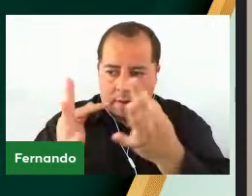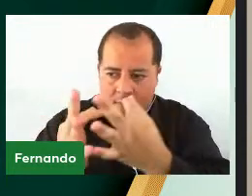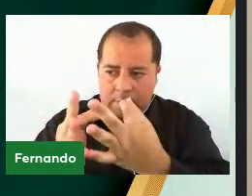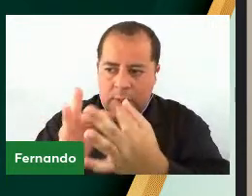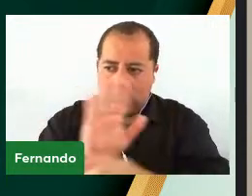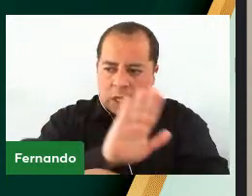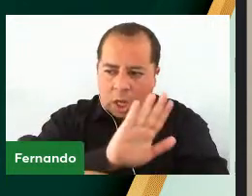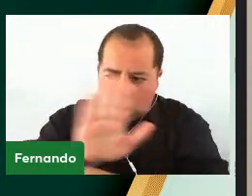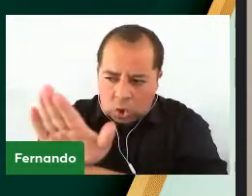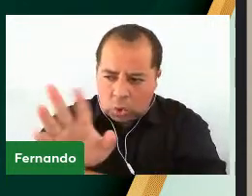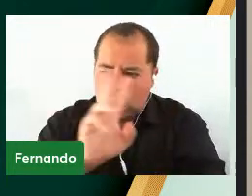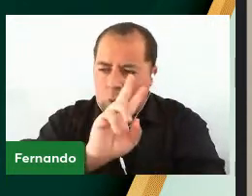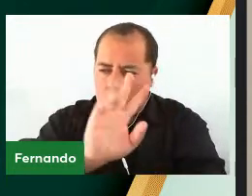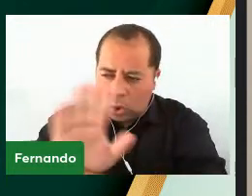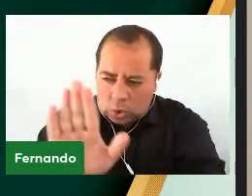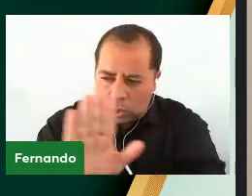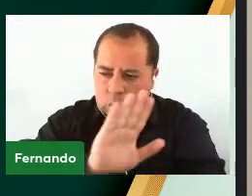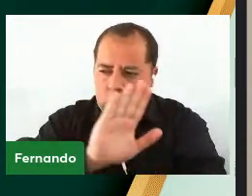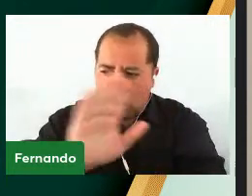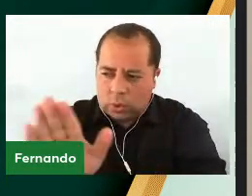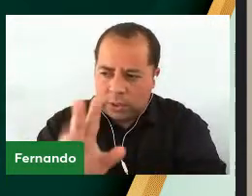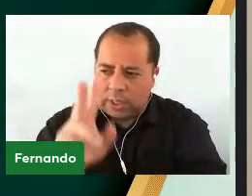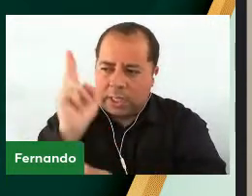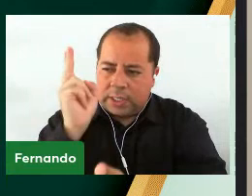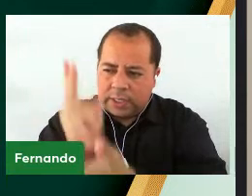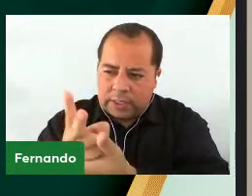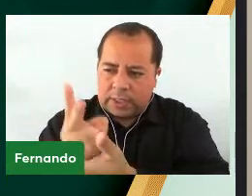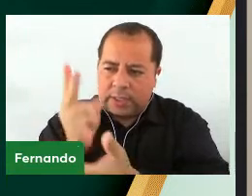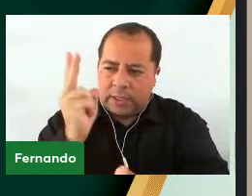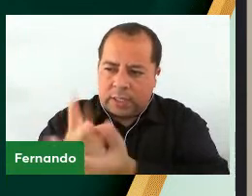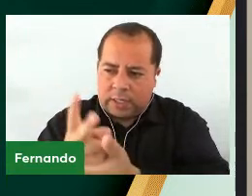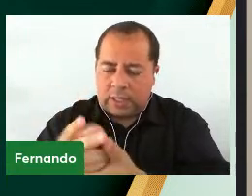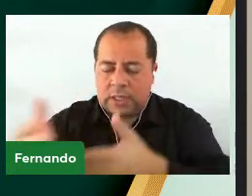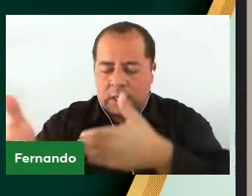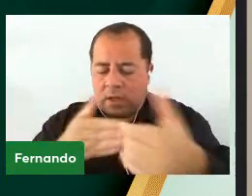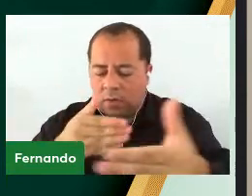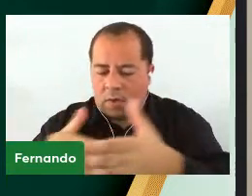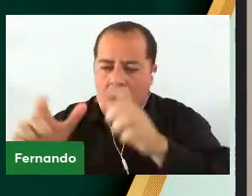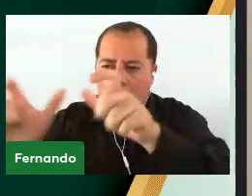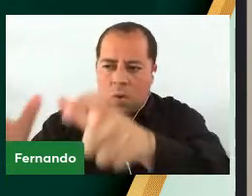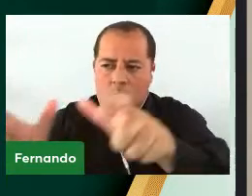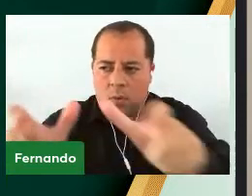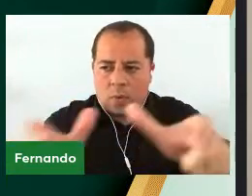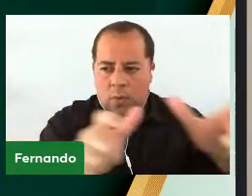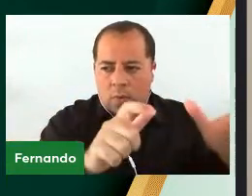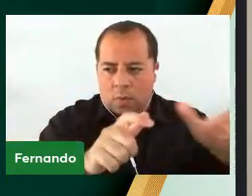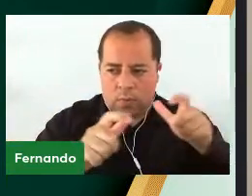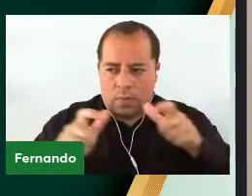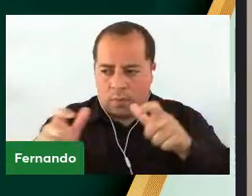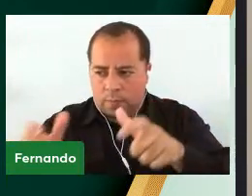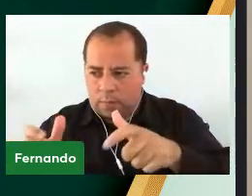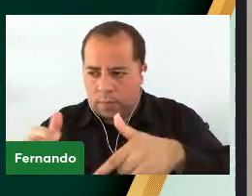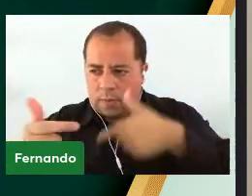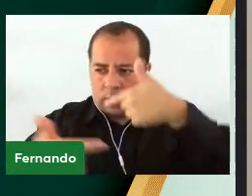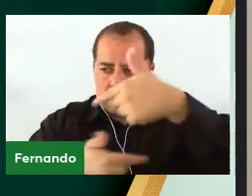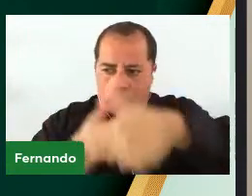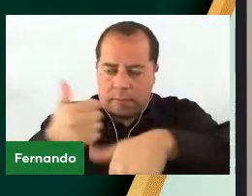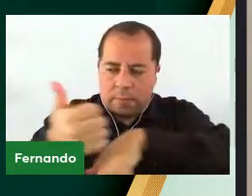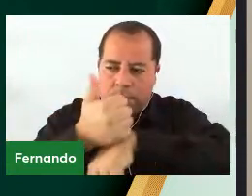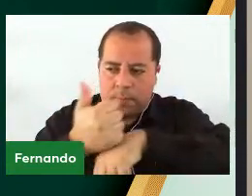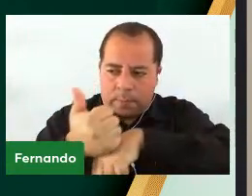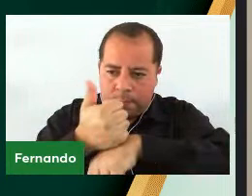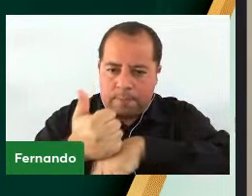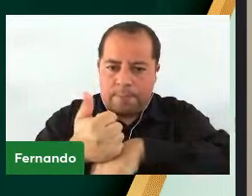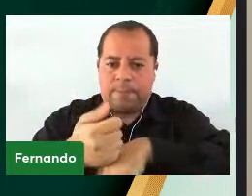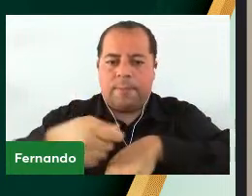sempre Com vocês Aonde vocês Estiverem E saibam No nosso exercício Profissional Muitas vezes